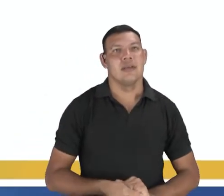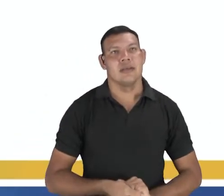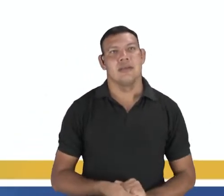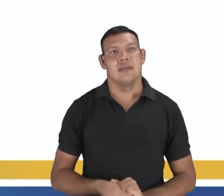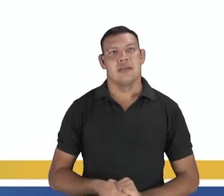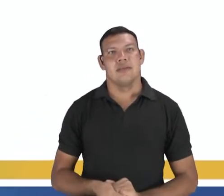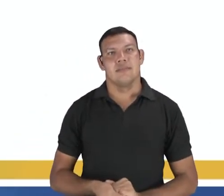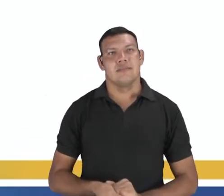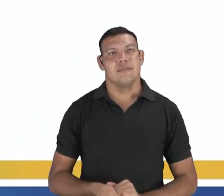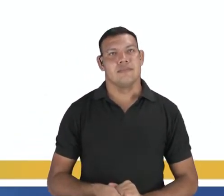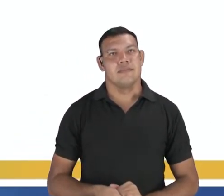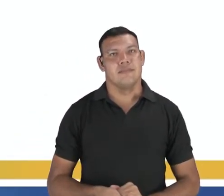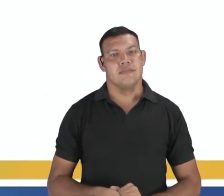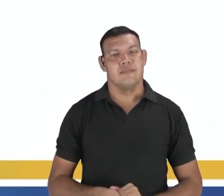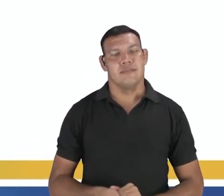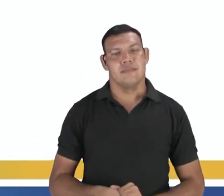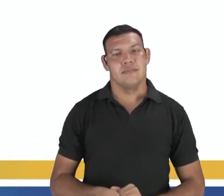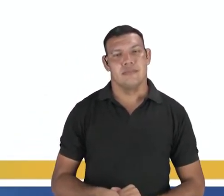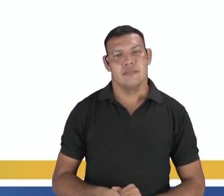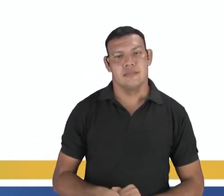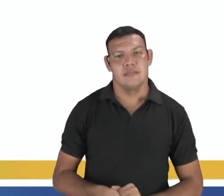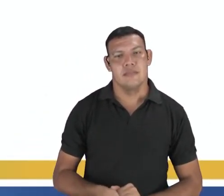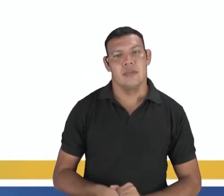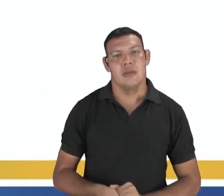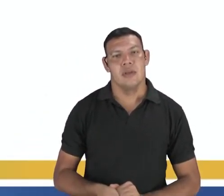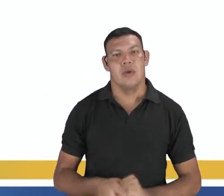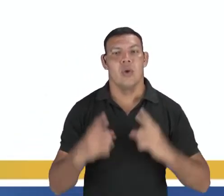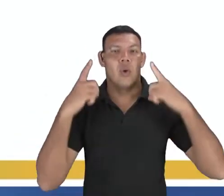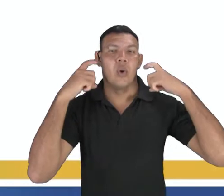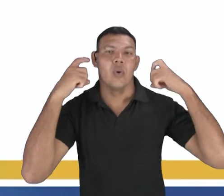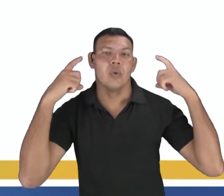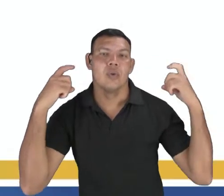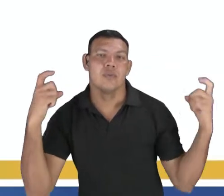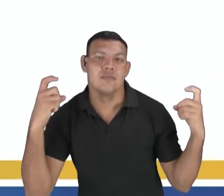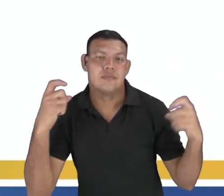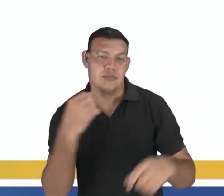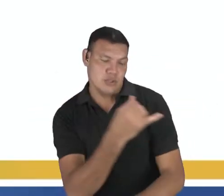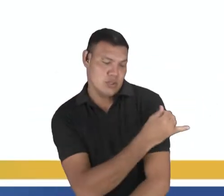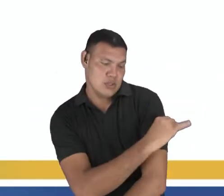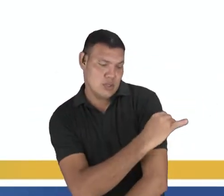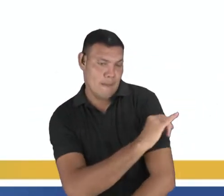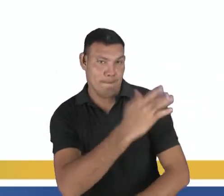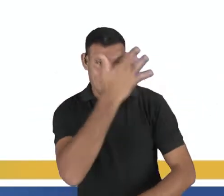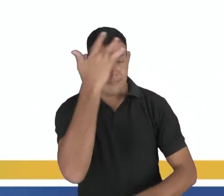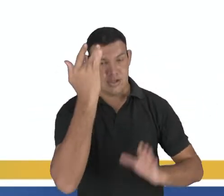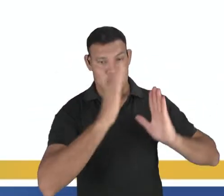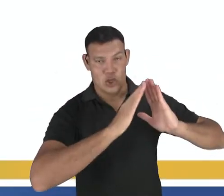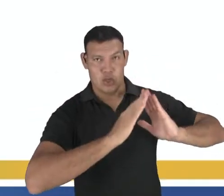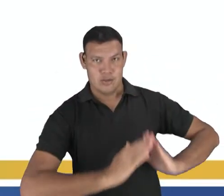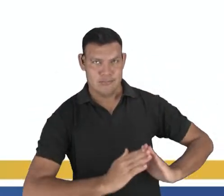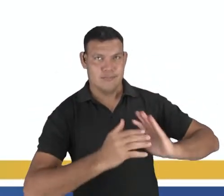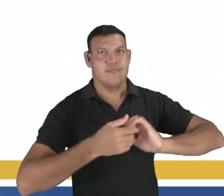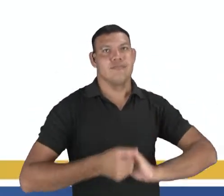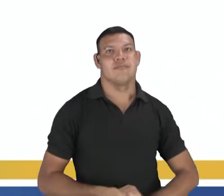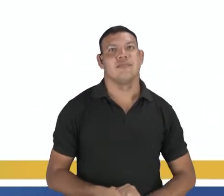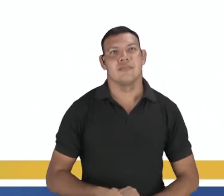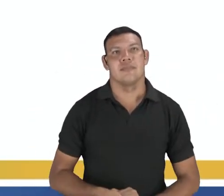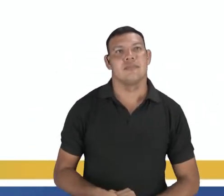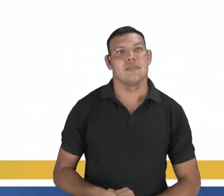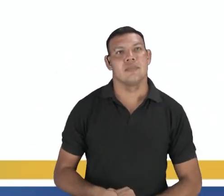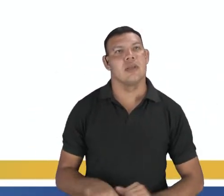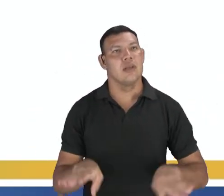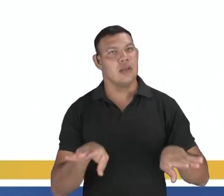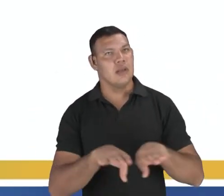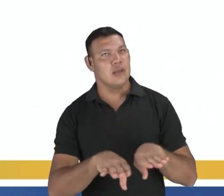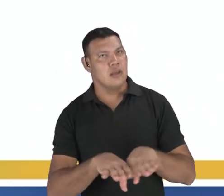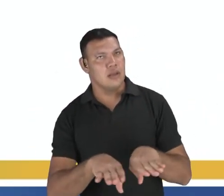né? Aquele R mais puxado. O chiado dos cariocas, ou também conhecido como o chiado dos amazonenses, que